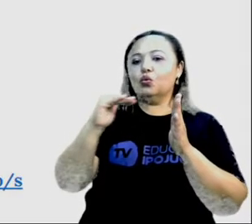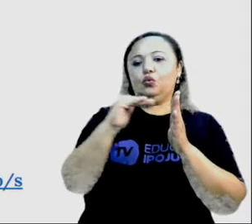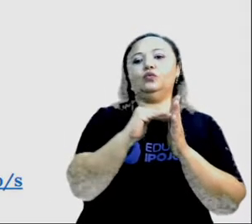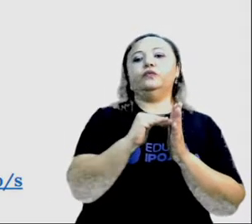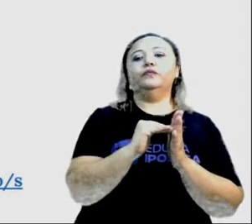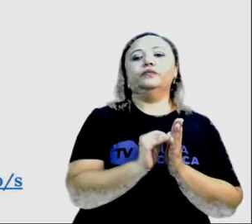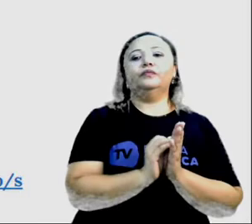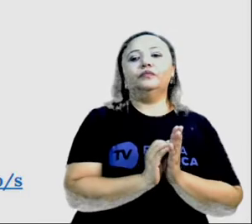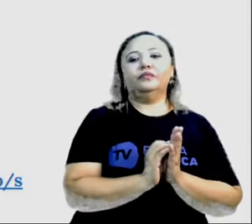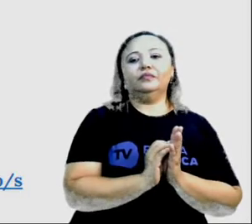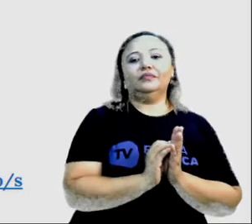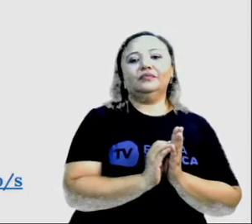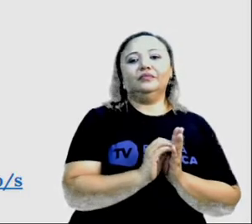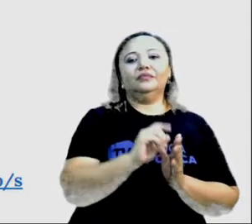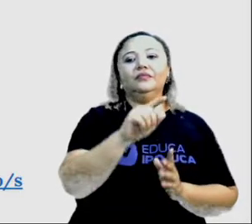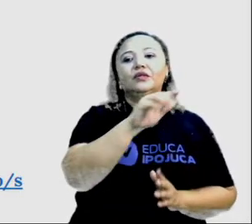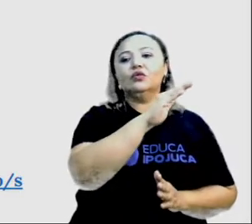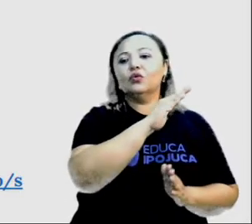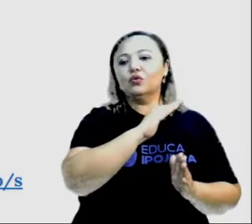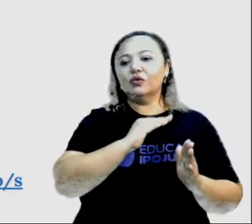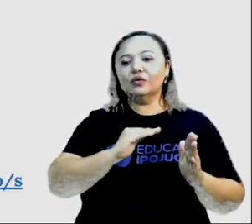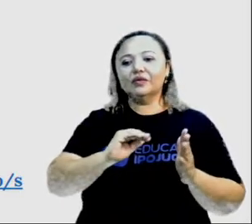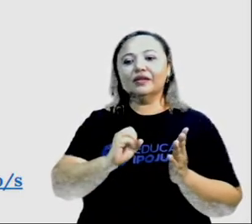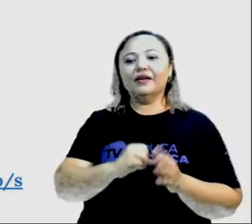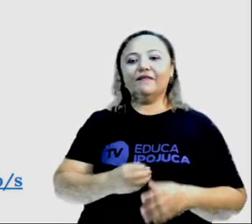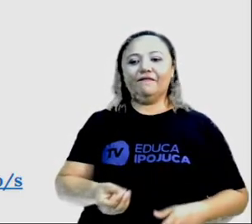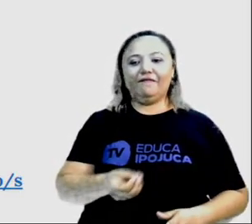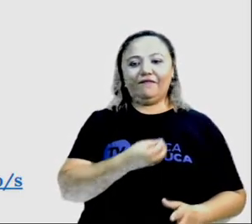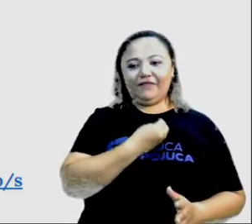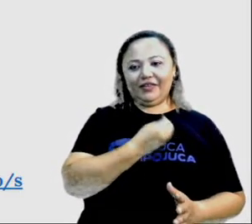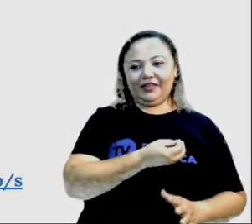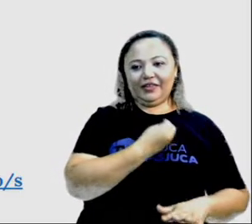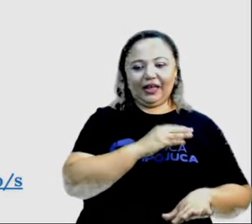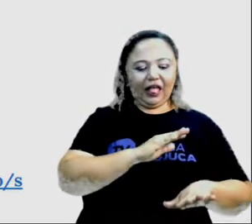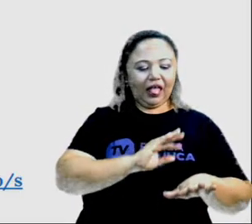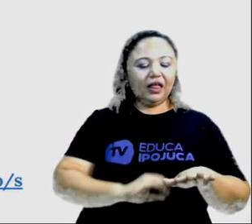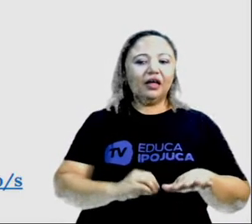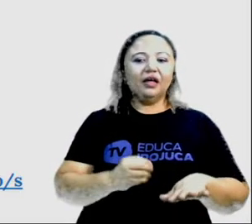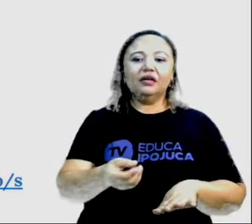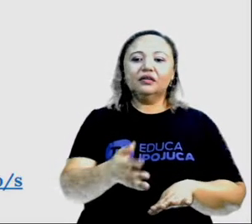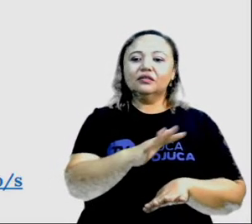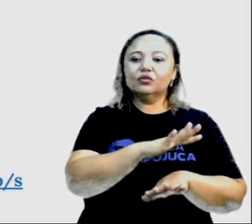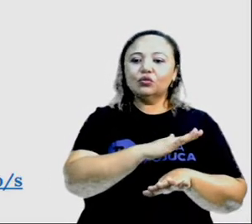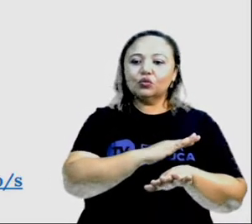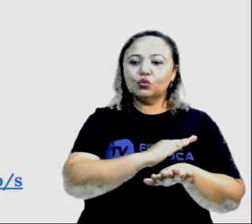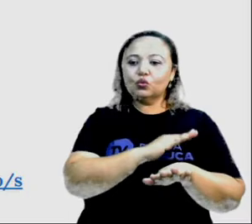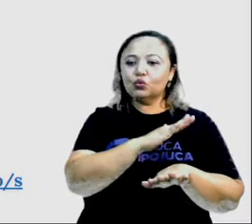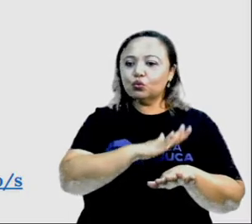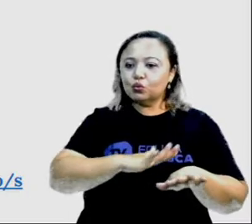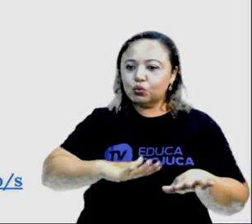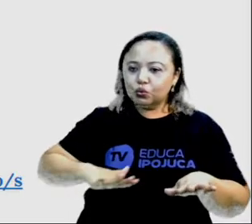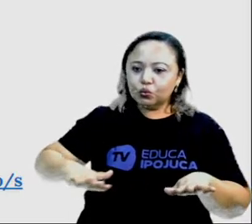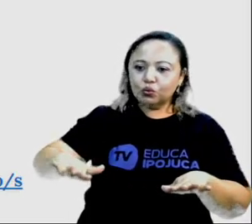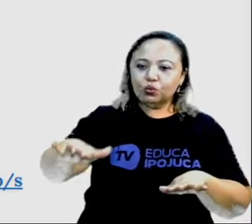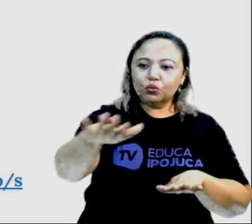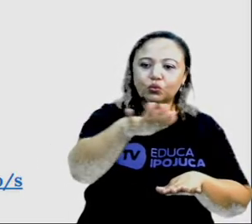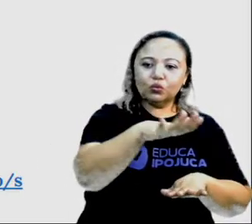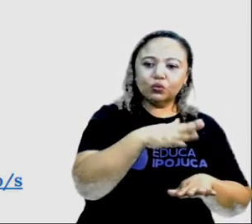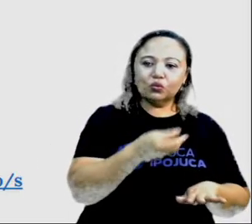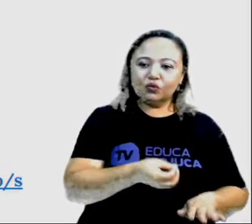Veja, que é ecossistema? É todo o ambiente que compõe o globo terrestre. Seja